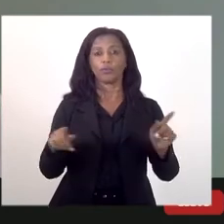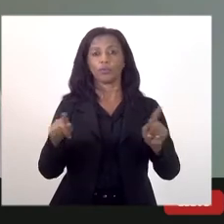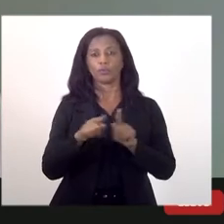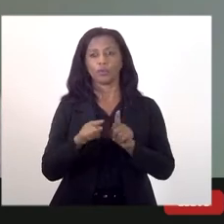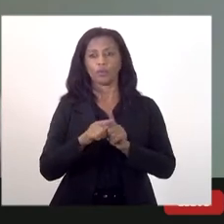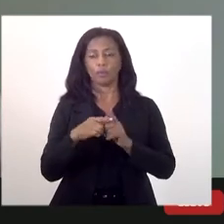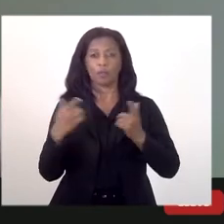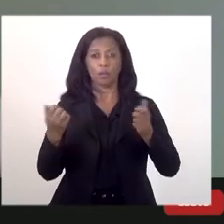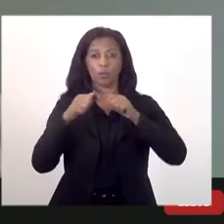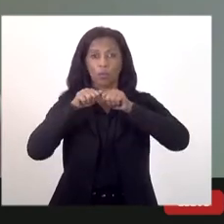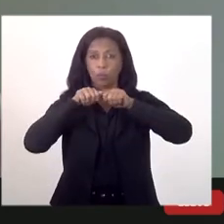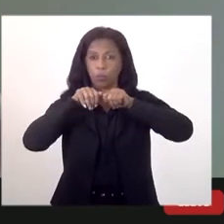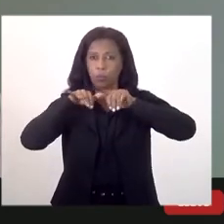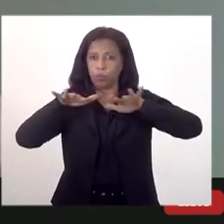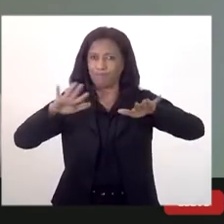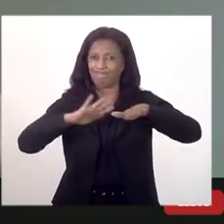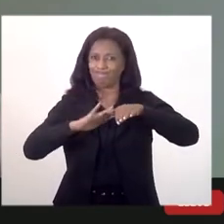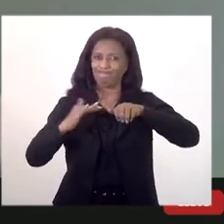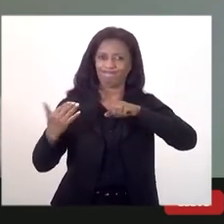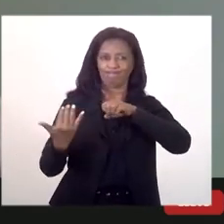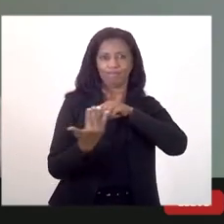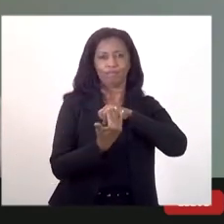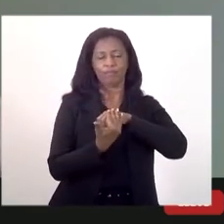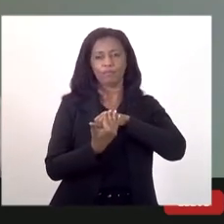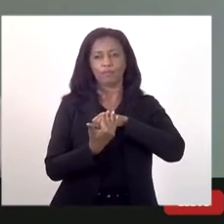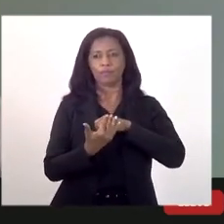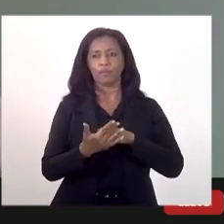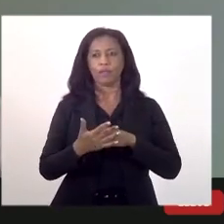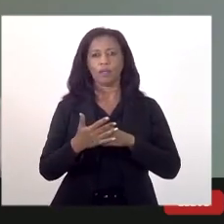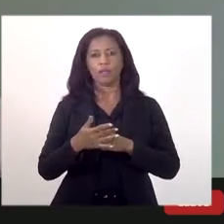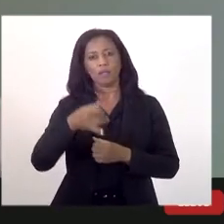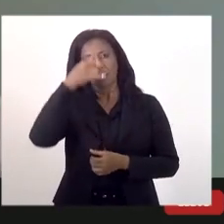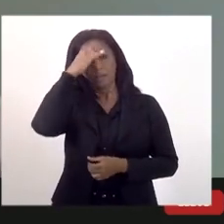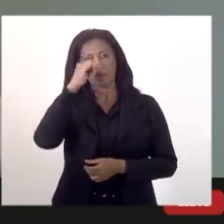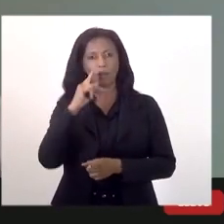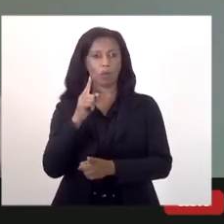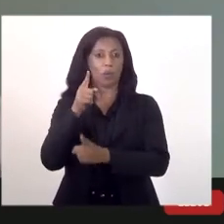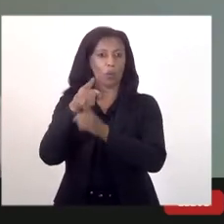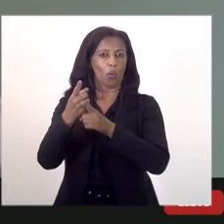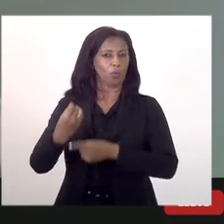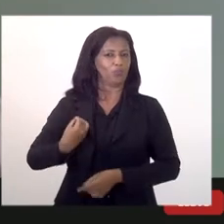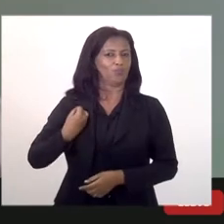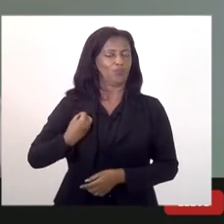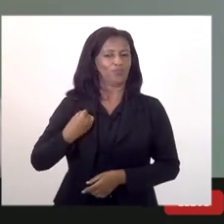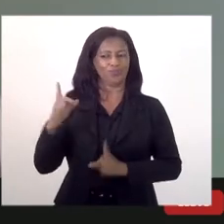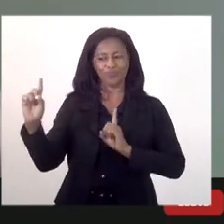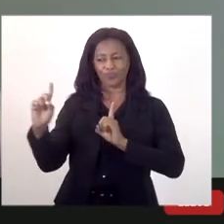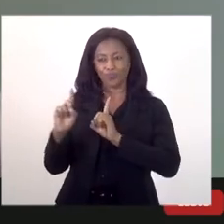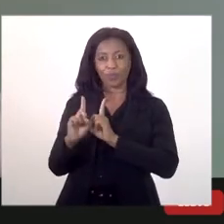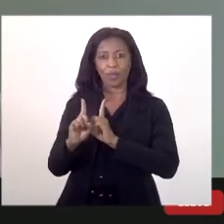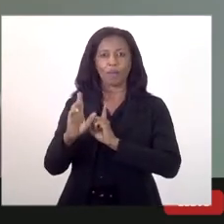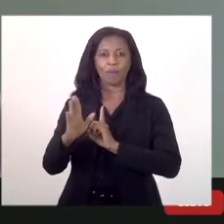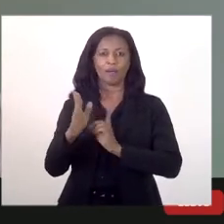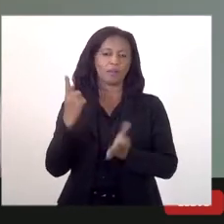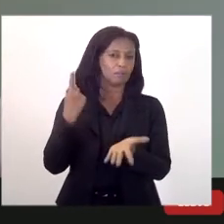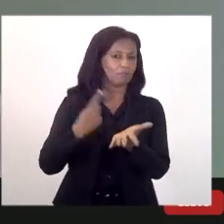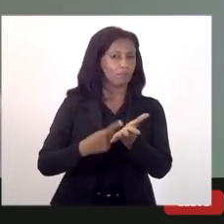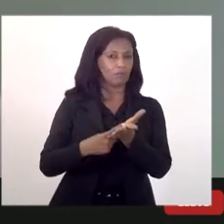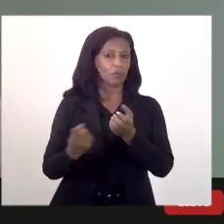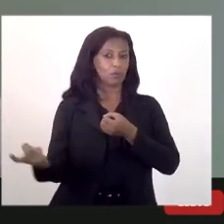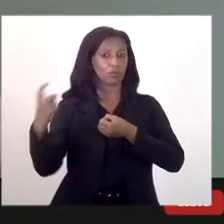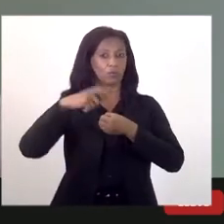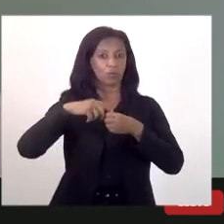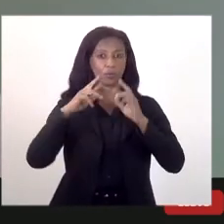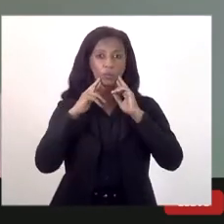a pandemia, nós tivemos que interromper um pouco os encontros presenciais, mas é compromisso nosso de voltar a ter as